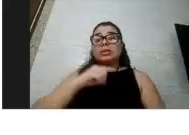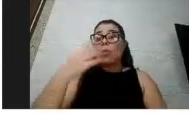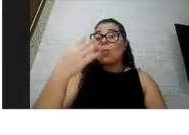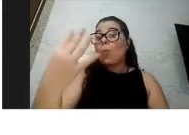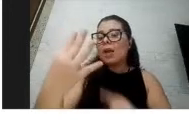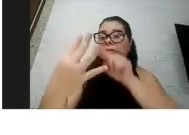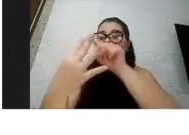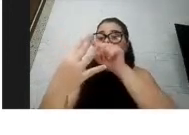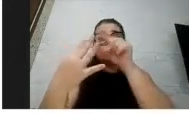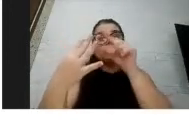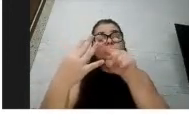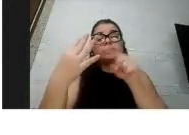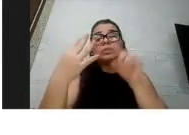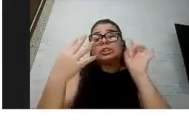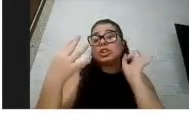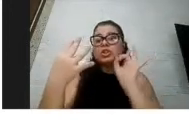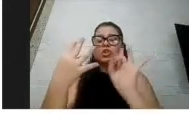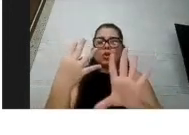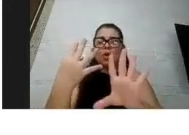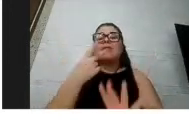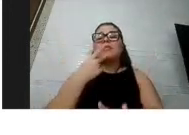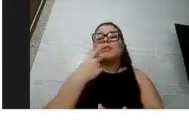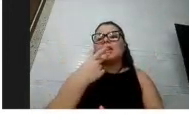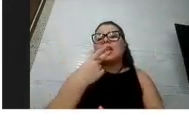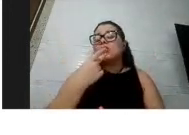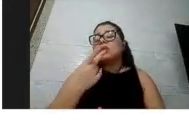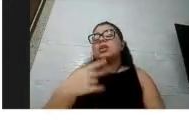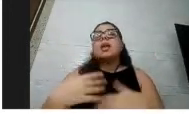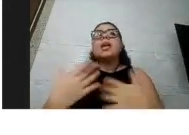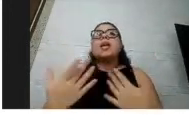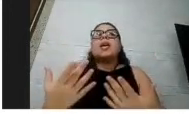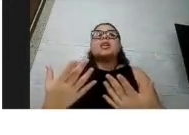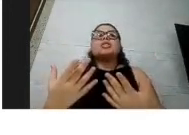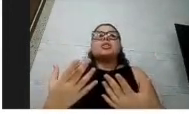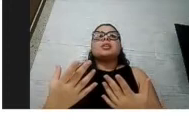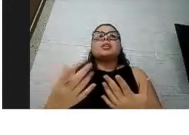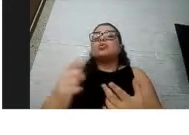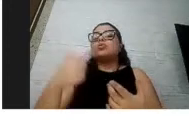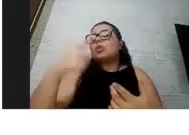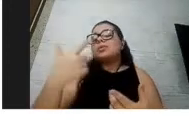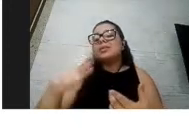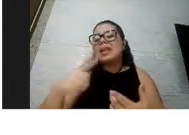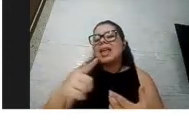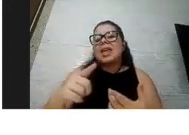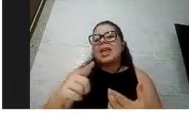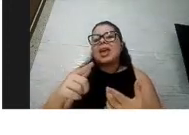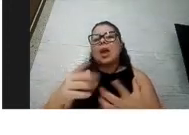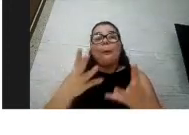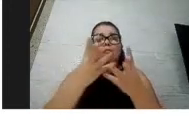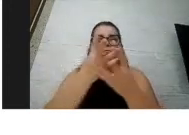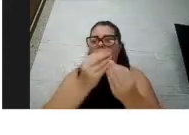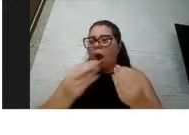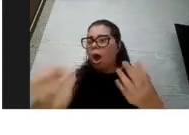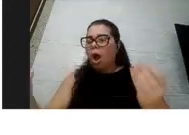para descrever casos, né, a gente não tem nenhuma série de casos ou uma coorte, né, que seriam